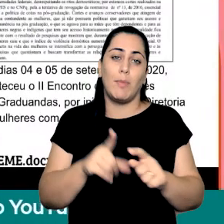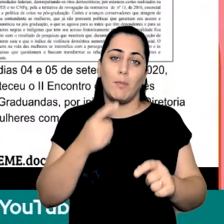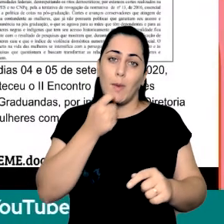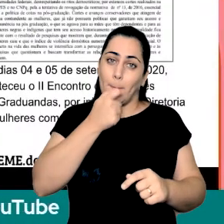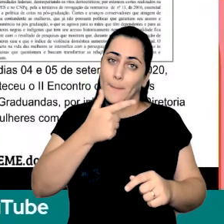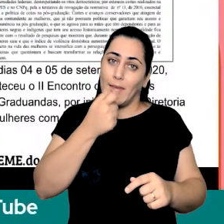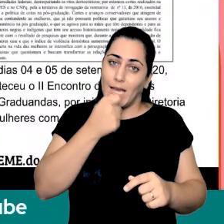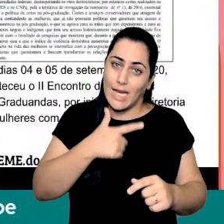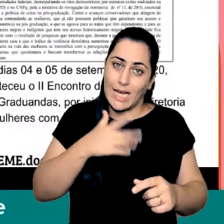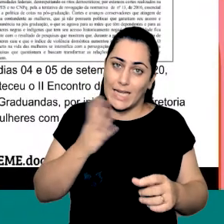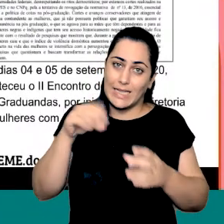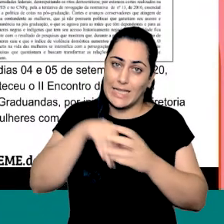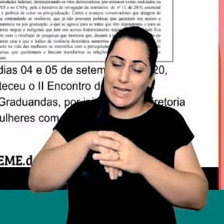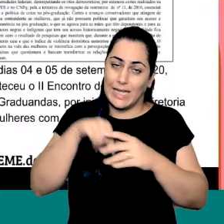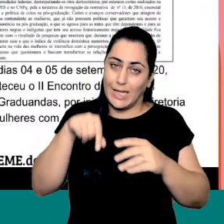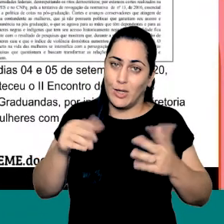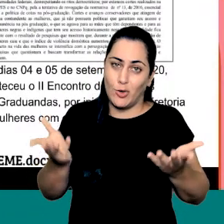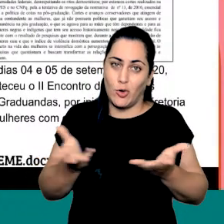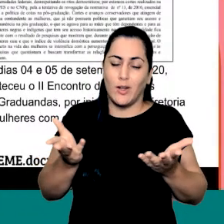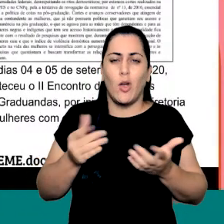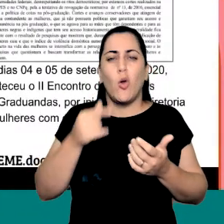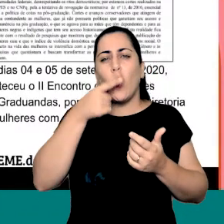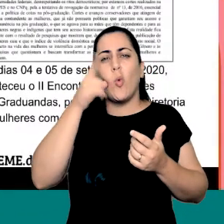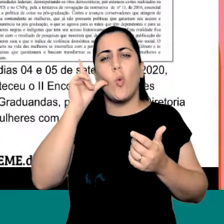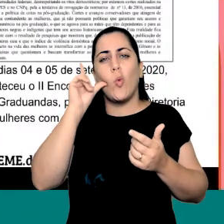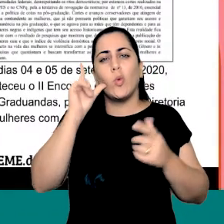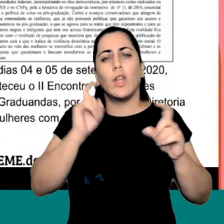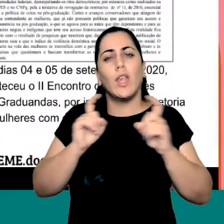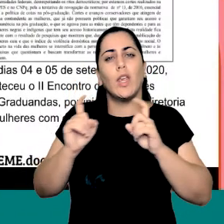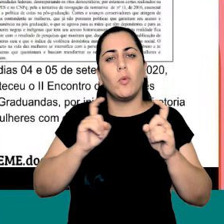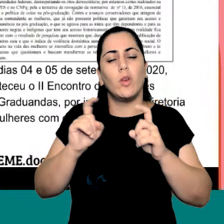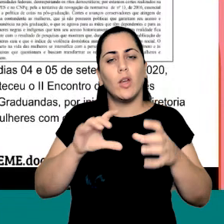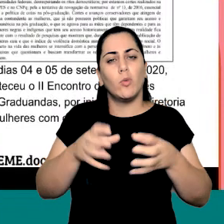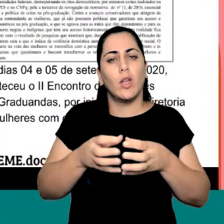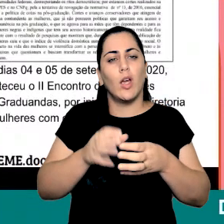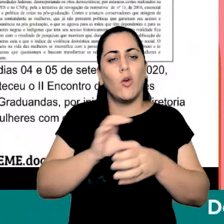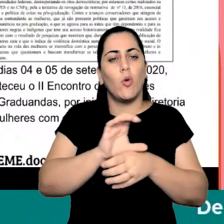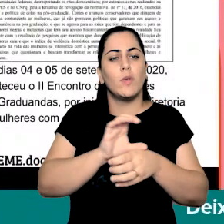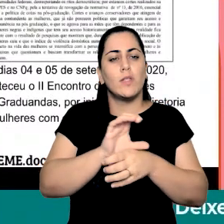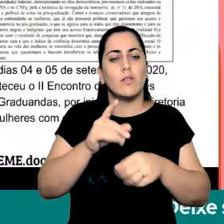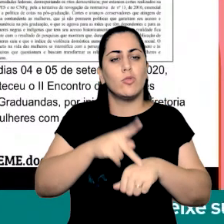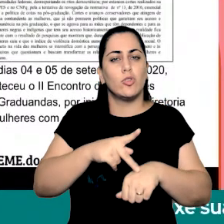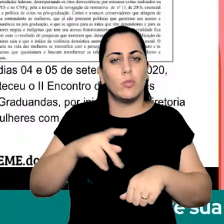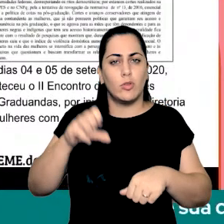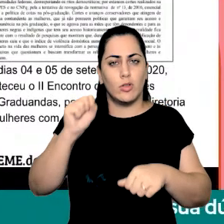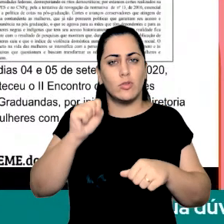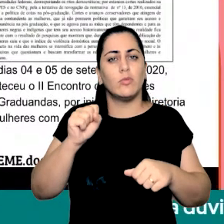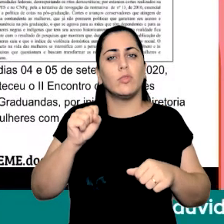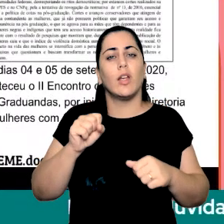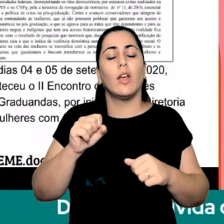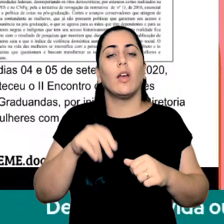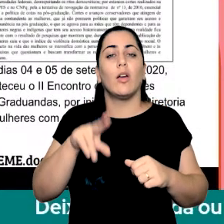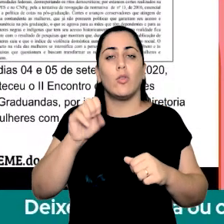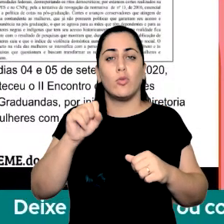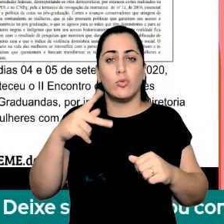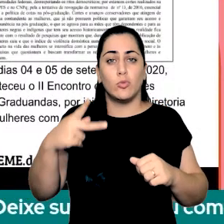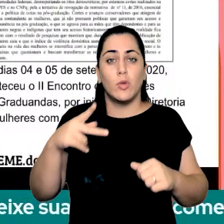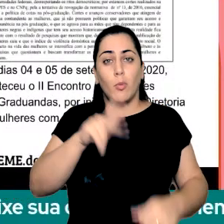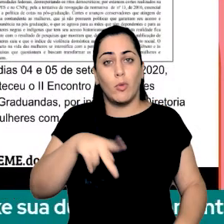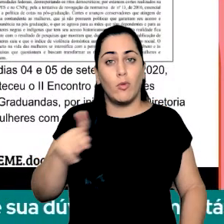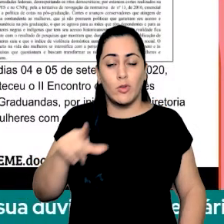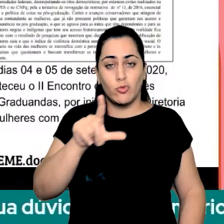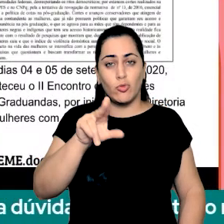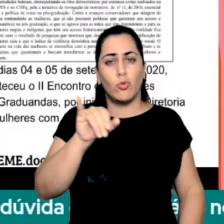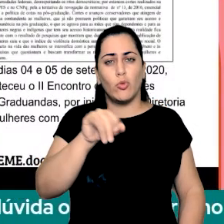interna que eu vou fazer aqui ontem na reunião da comissão de pós-graduação da faculdade de medicina da USP o presidente professor Luiz Felipe